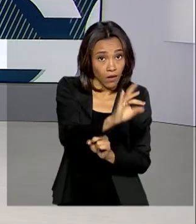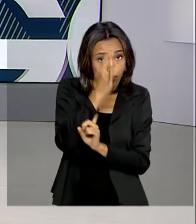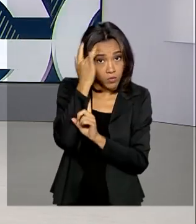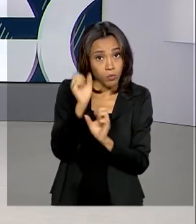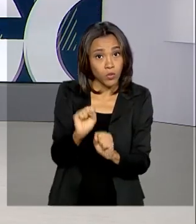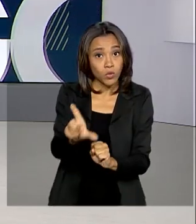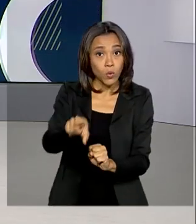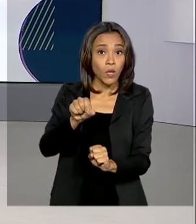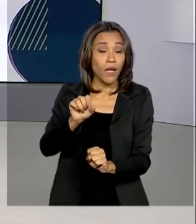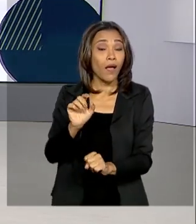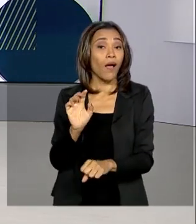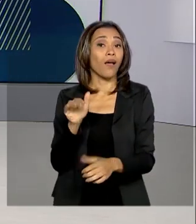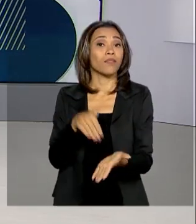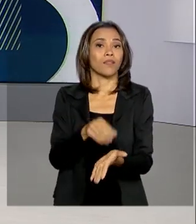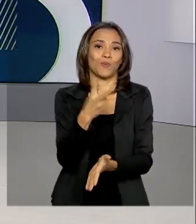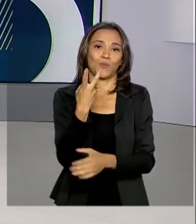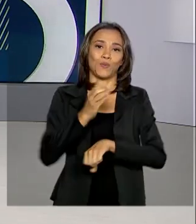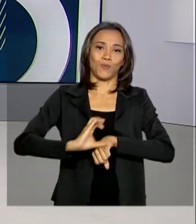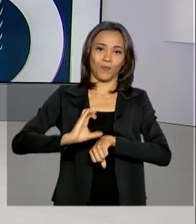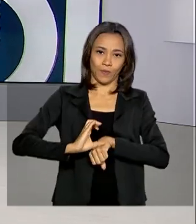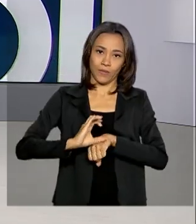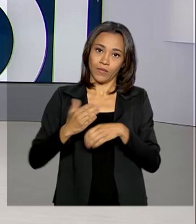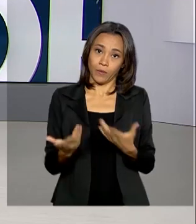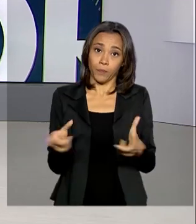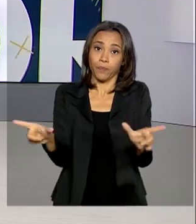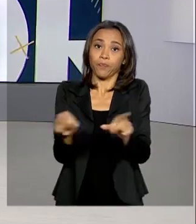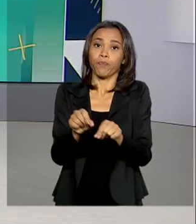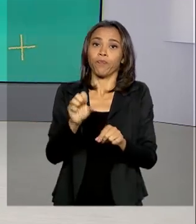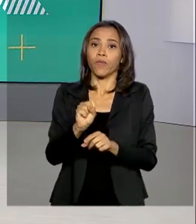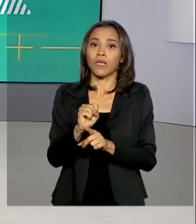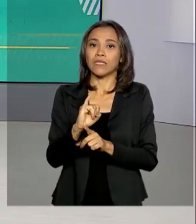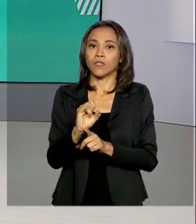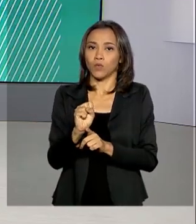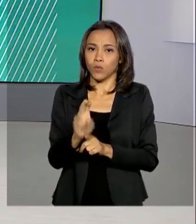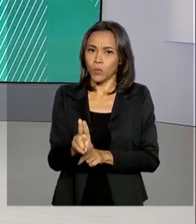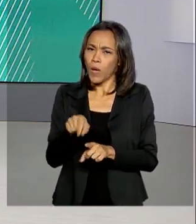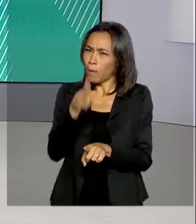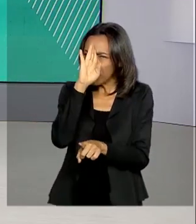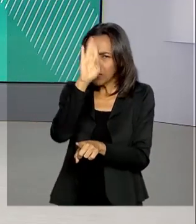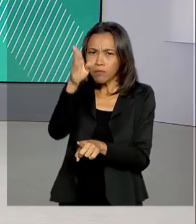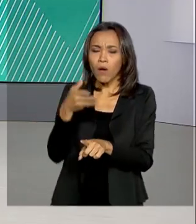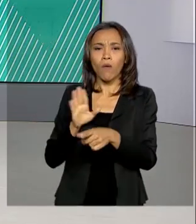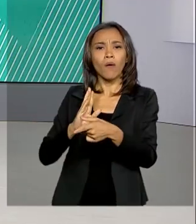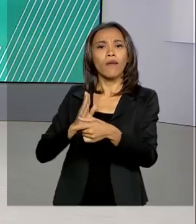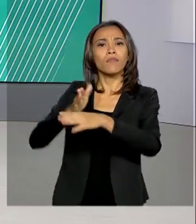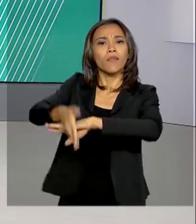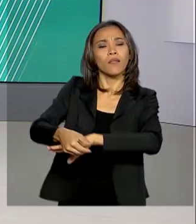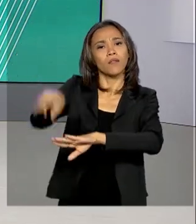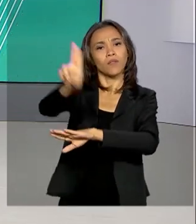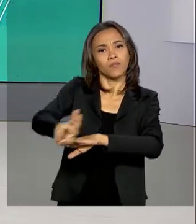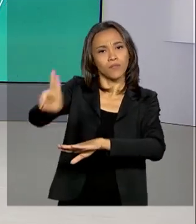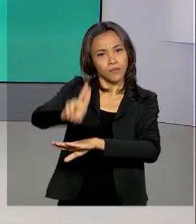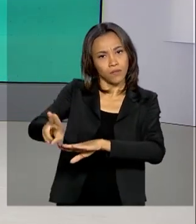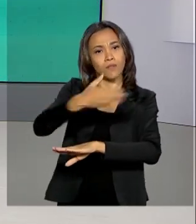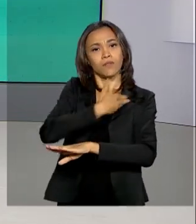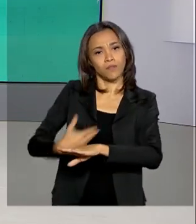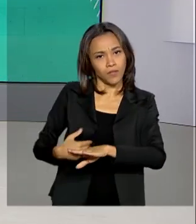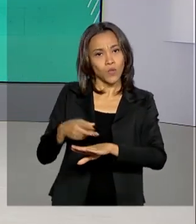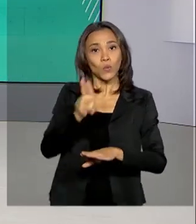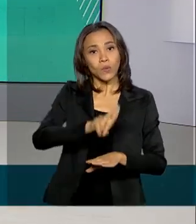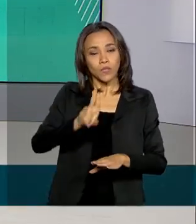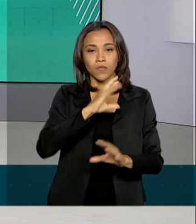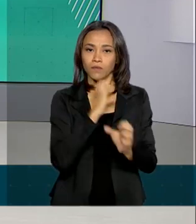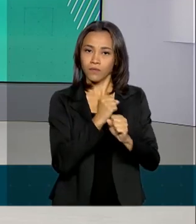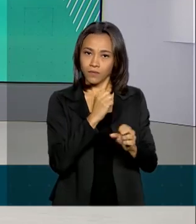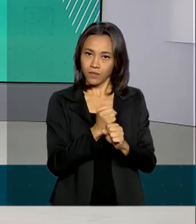optar por até dois cursos. O Sisu é a principal forma de acessar o ensino superior público com a nota do Enem. A